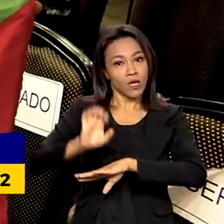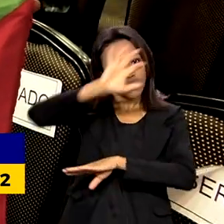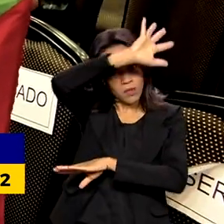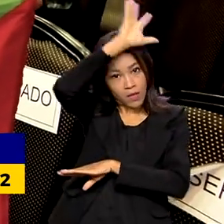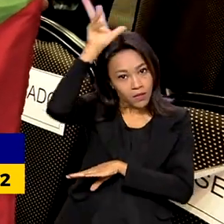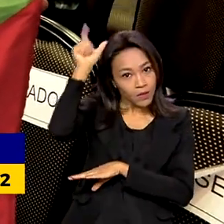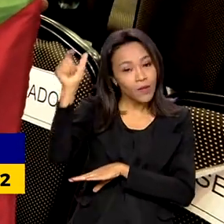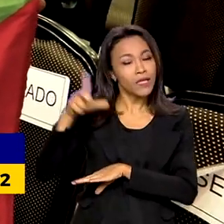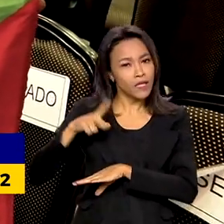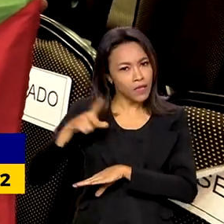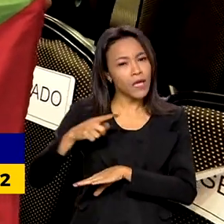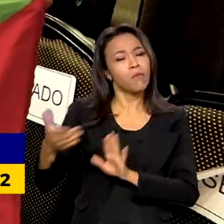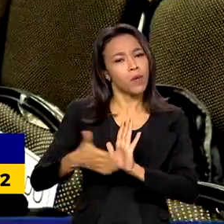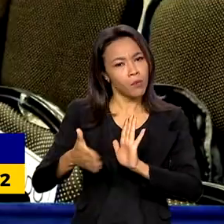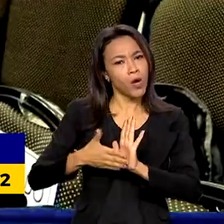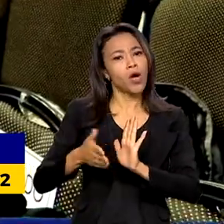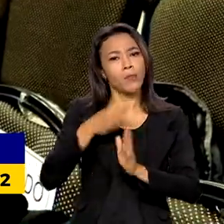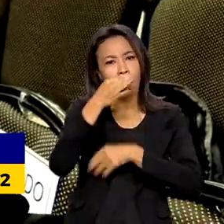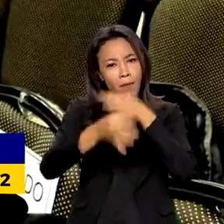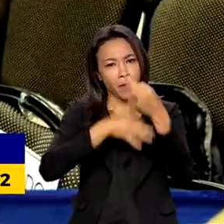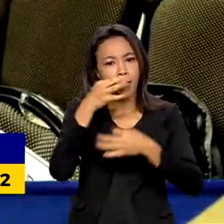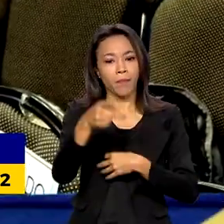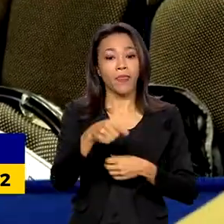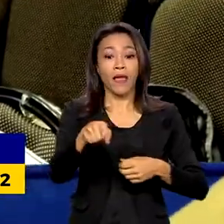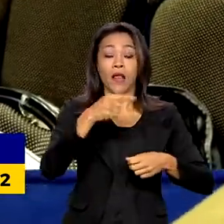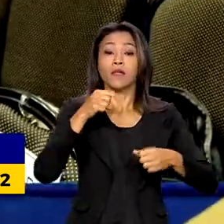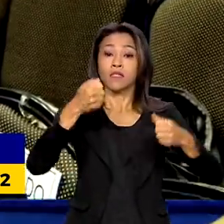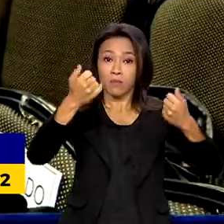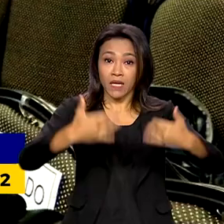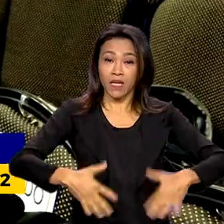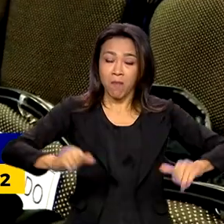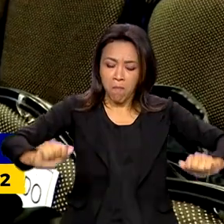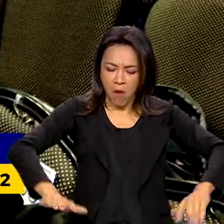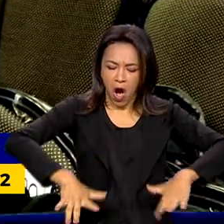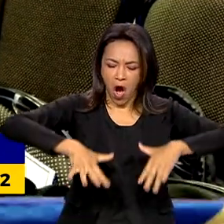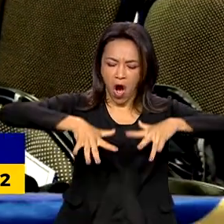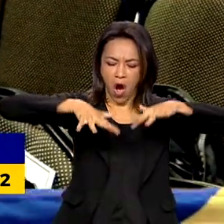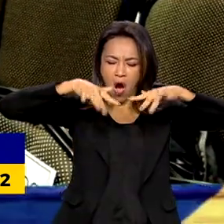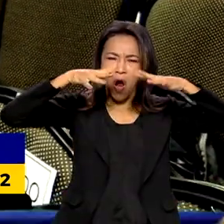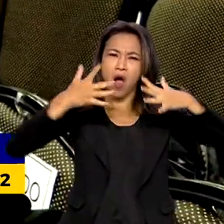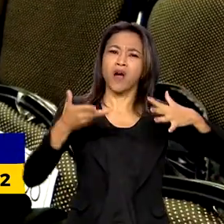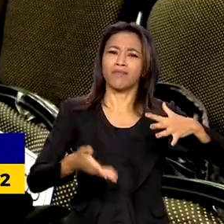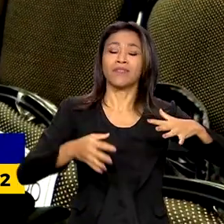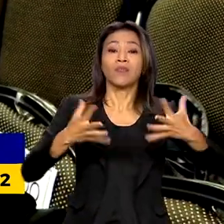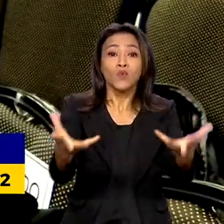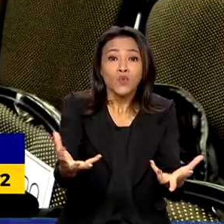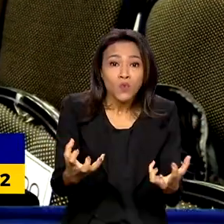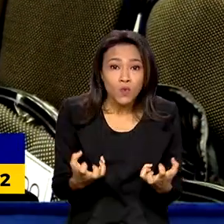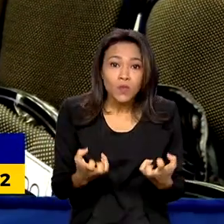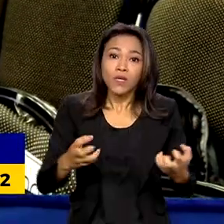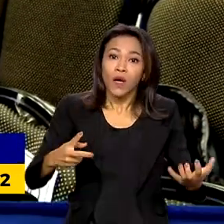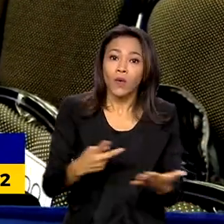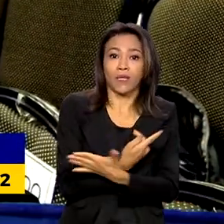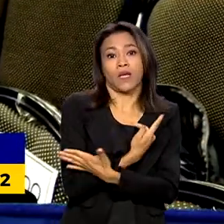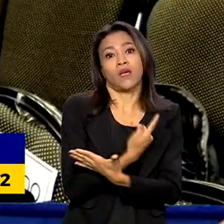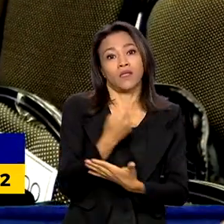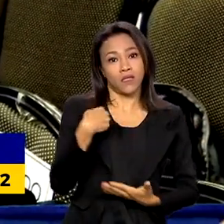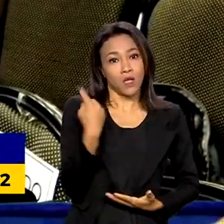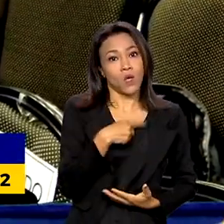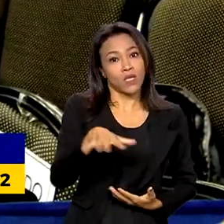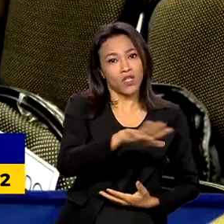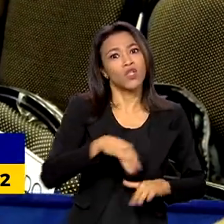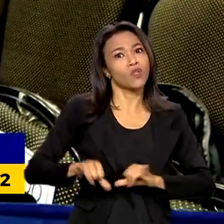bagagem as demandas da região. São as cheias, são as enchentes, são as secas que nós, na nossa região,